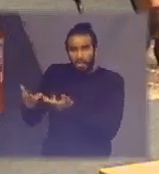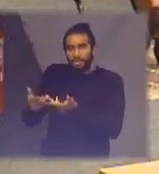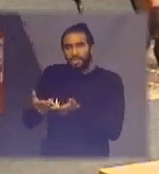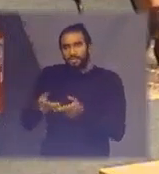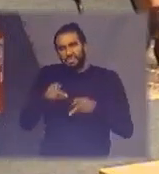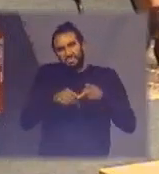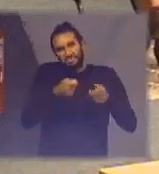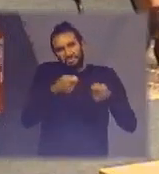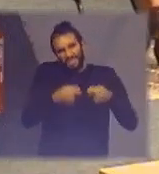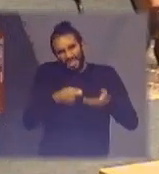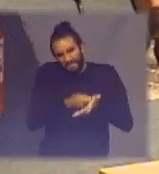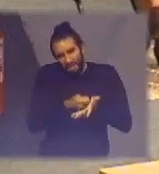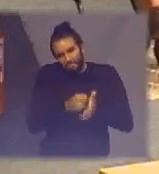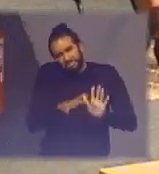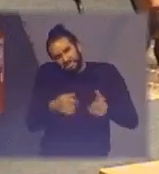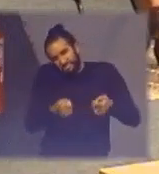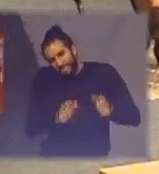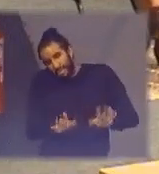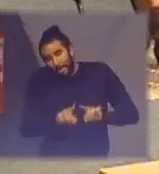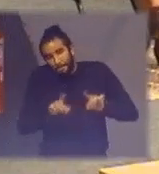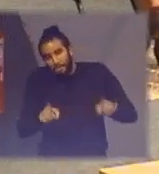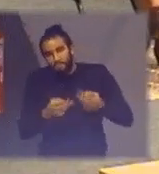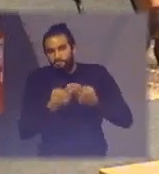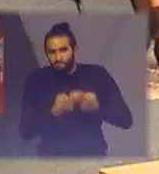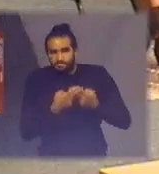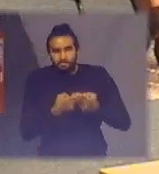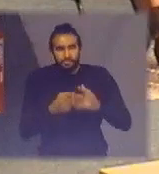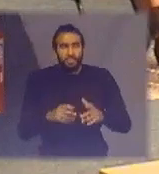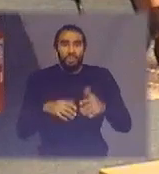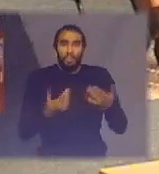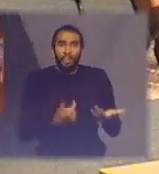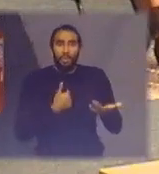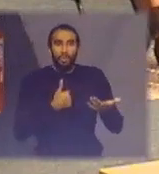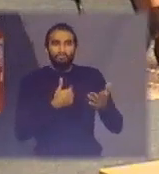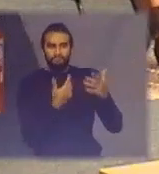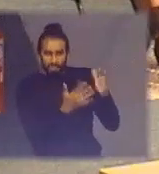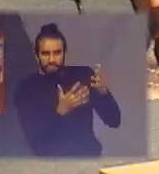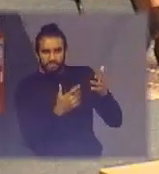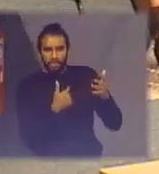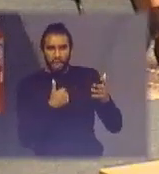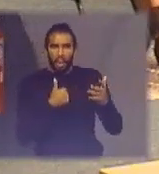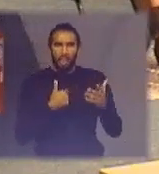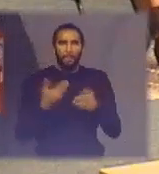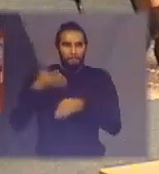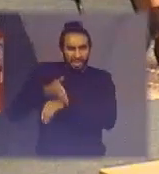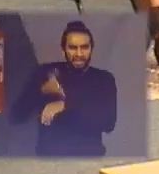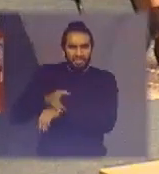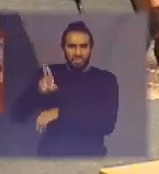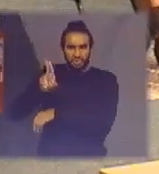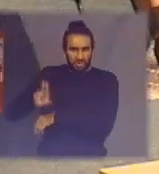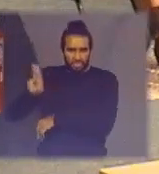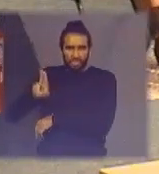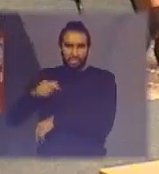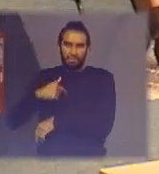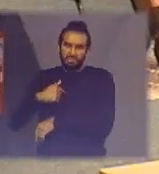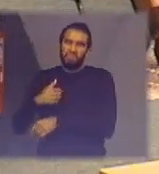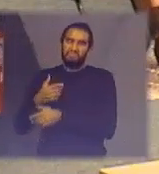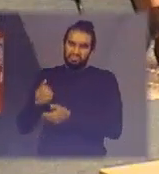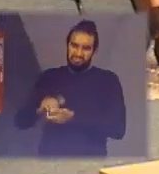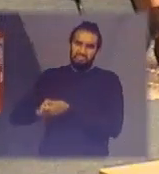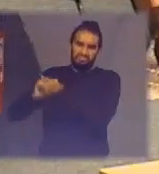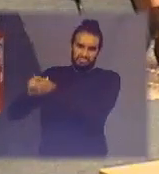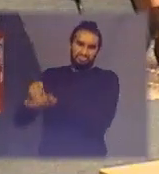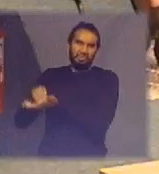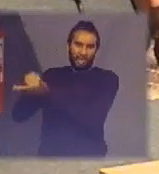então a gente louva essa iniciativa a gente está apoiando essa iniciativa eu como universidade apoio o SLU quando eu estava no SLU ele vai